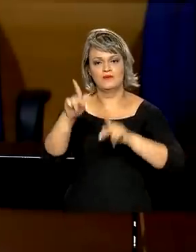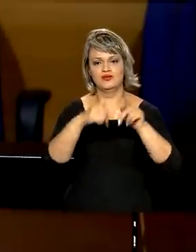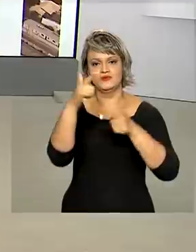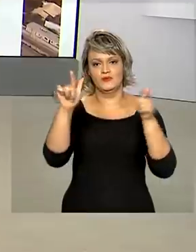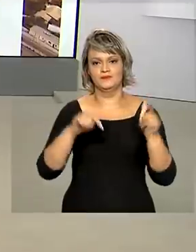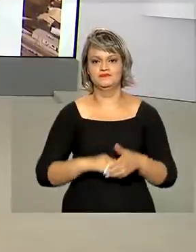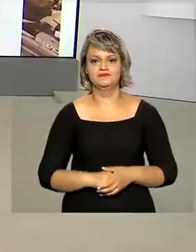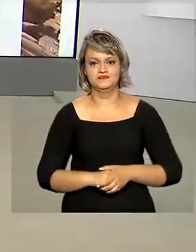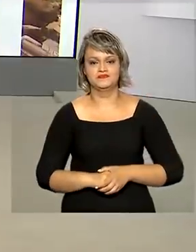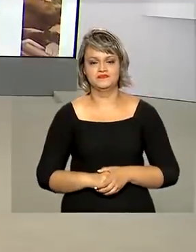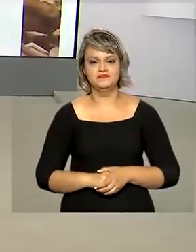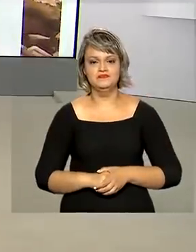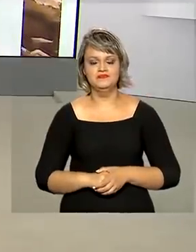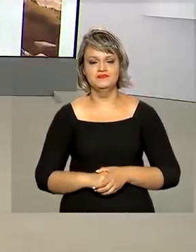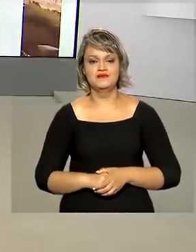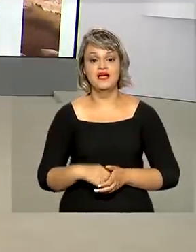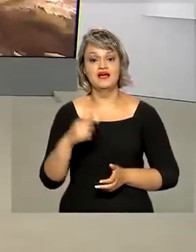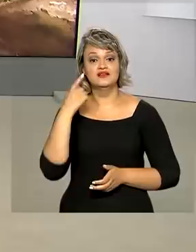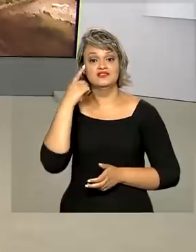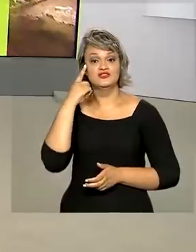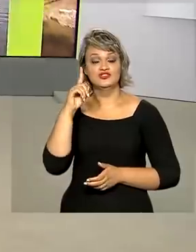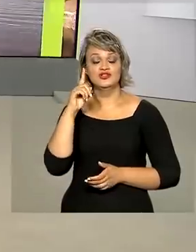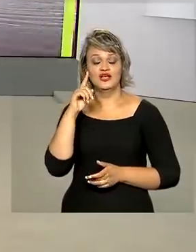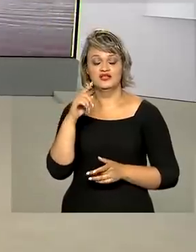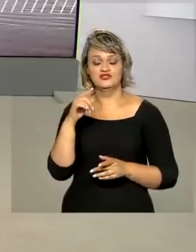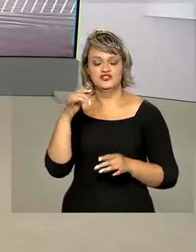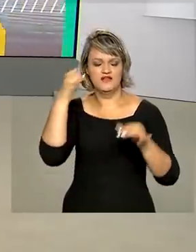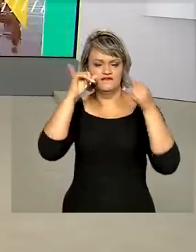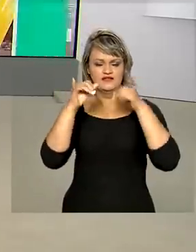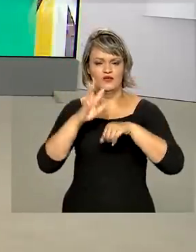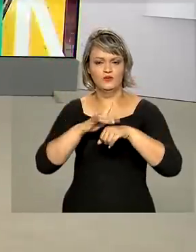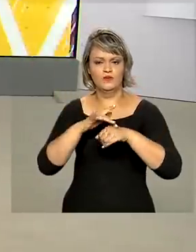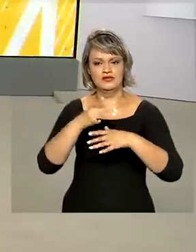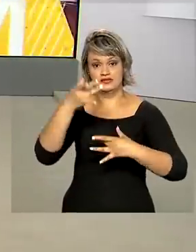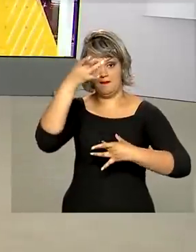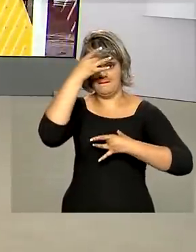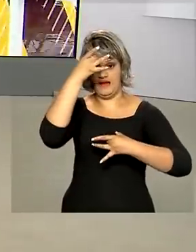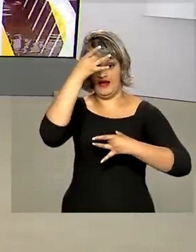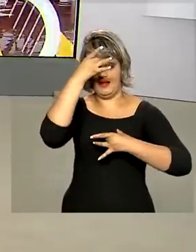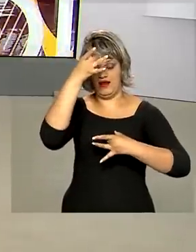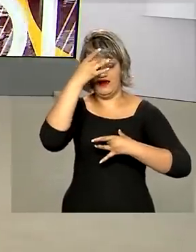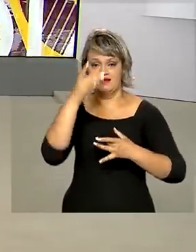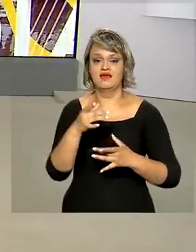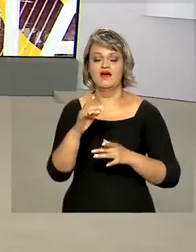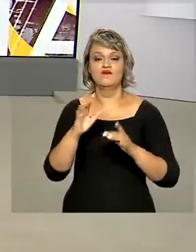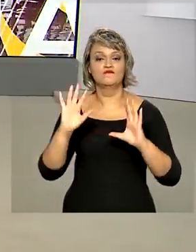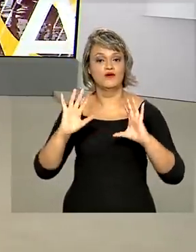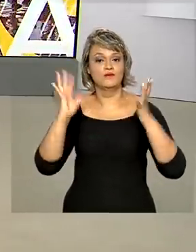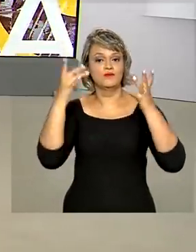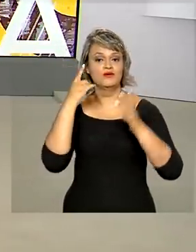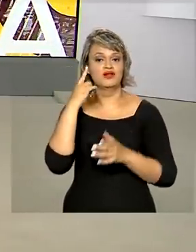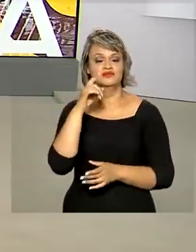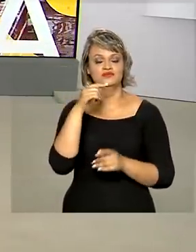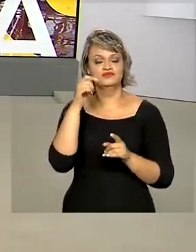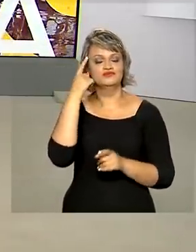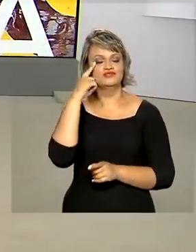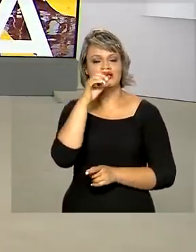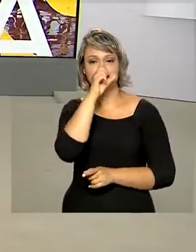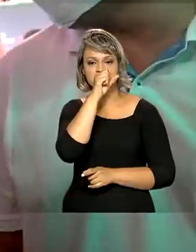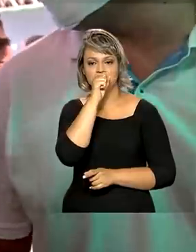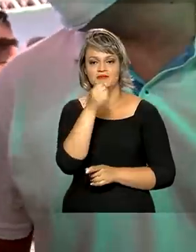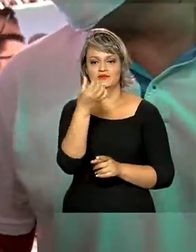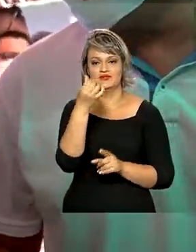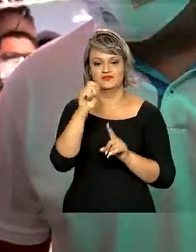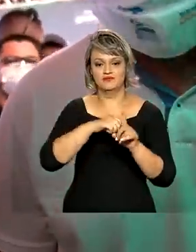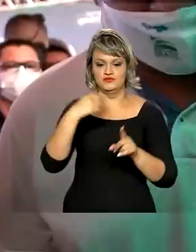população. O Dia de Combate à Malária nas Américas foi celebrado no sábado, 6 de novembro. O Ministério da